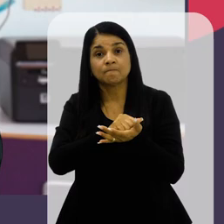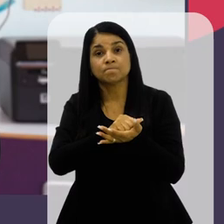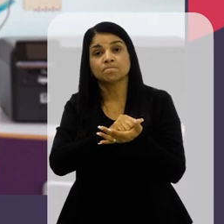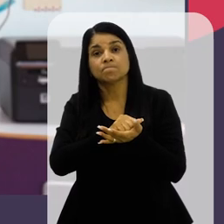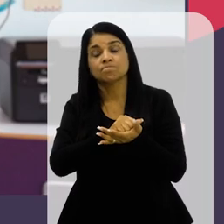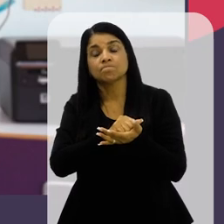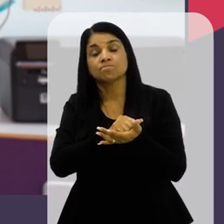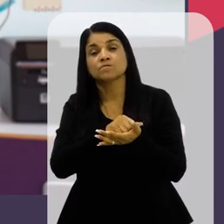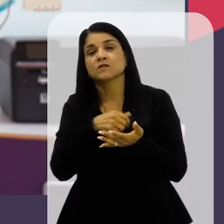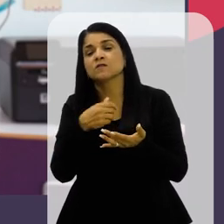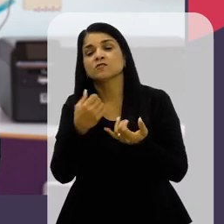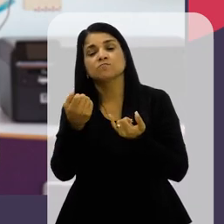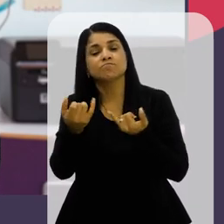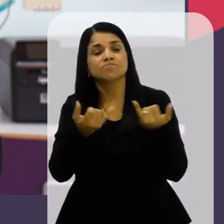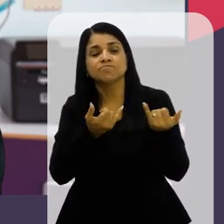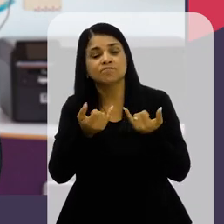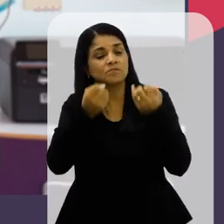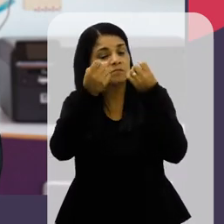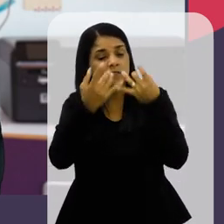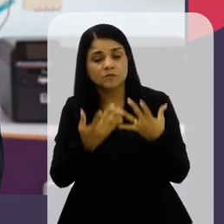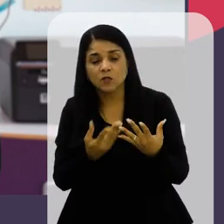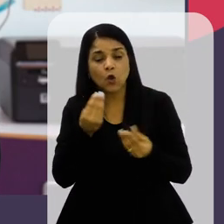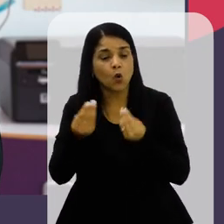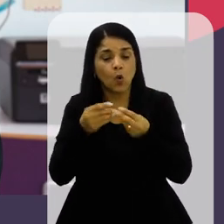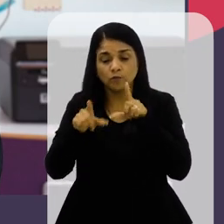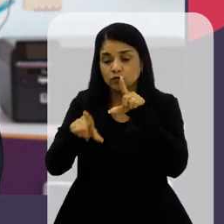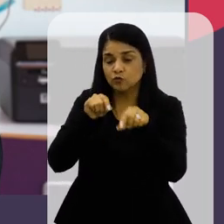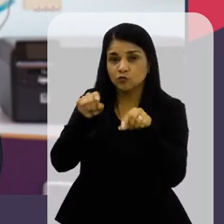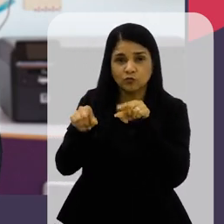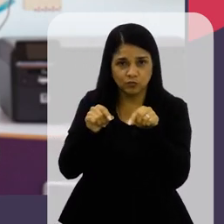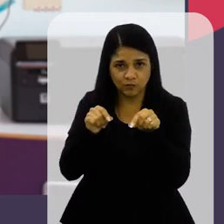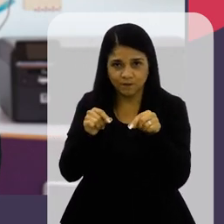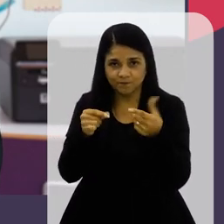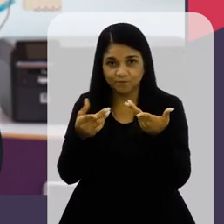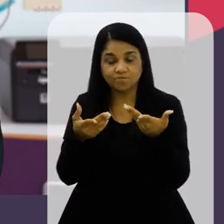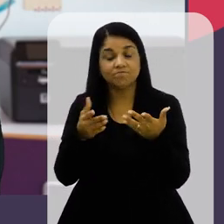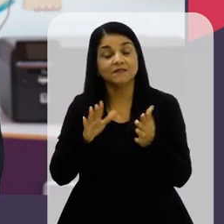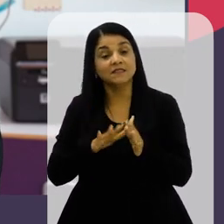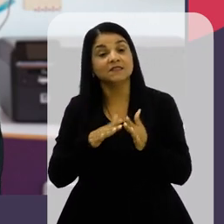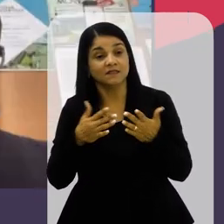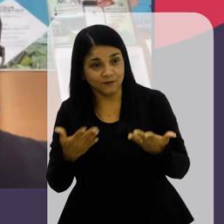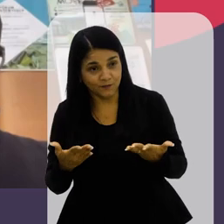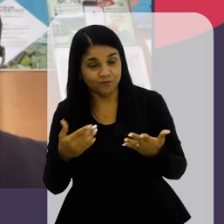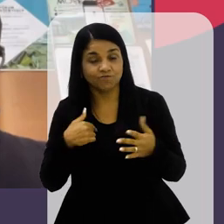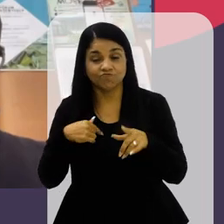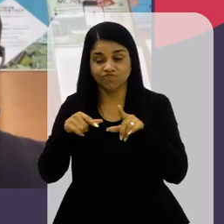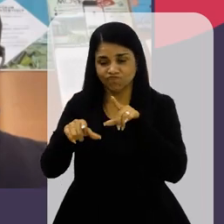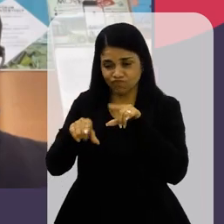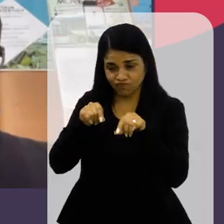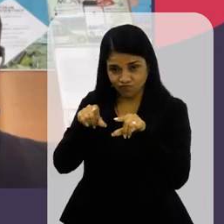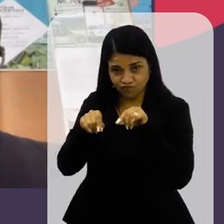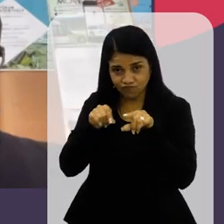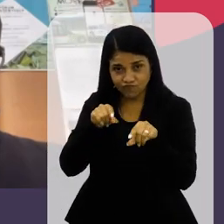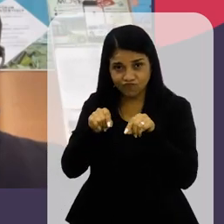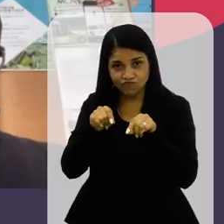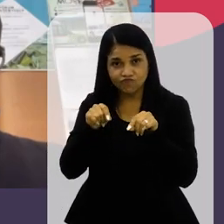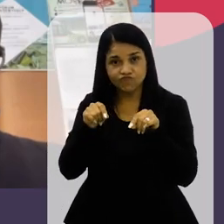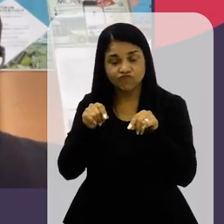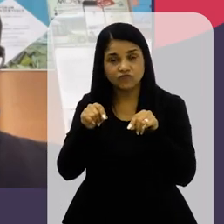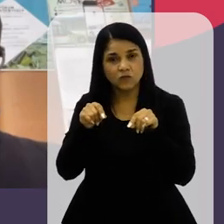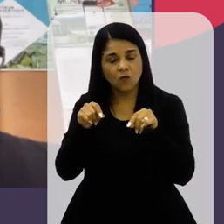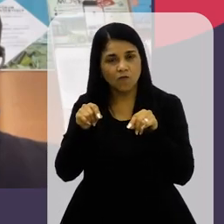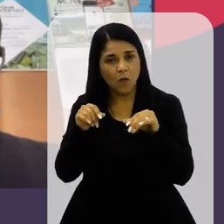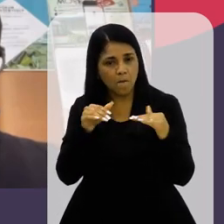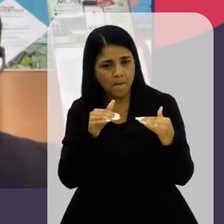notificações Então Então me fala Como é que foi Essa tua seleção Essa tua escolha Então A nossa seleção Ela foi